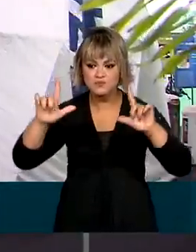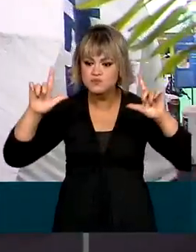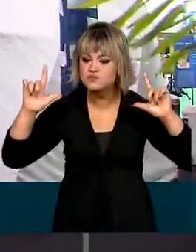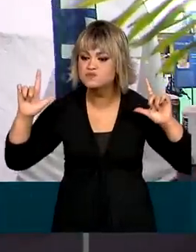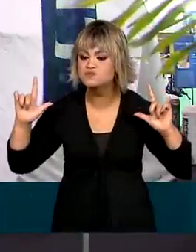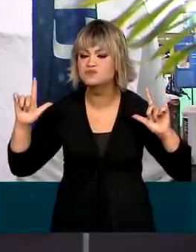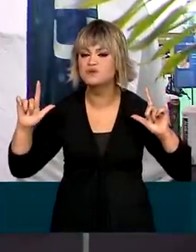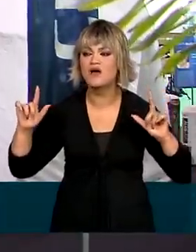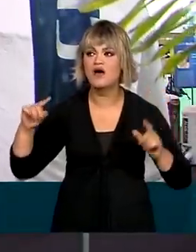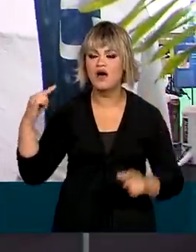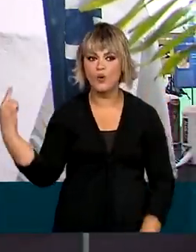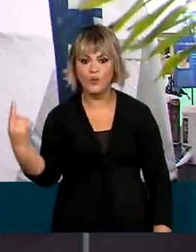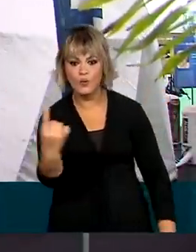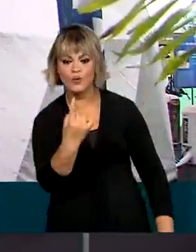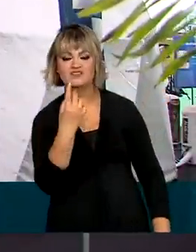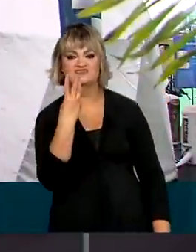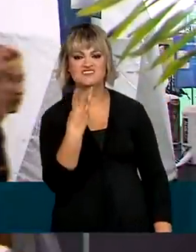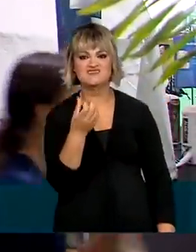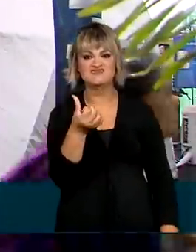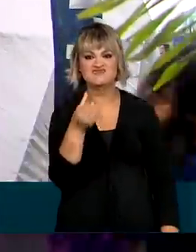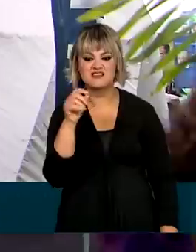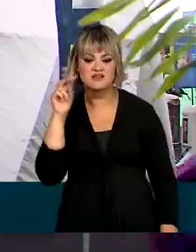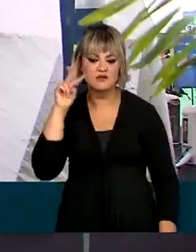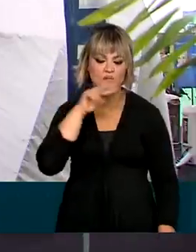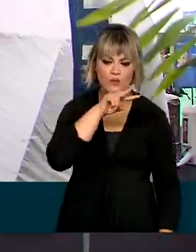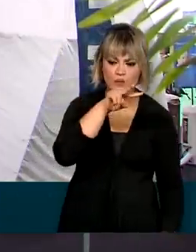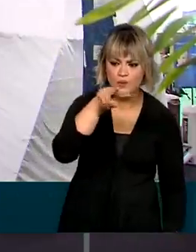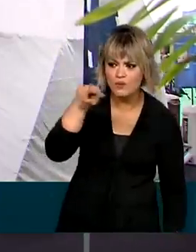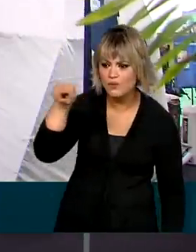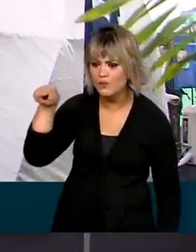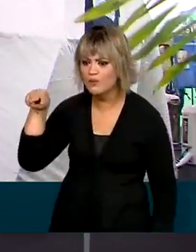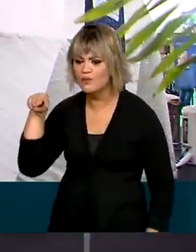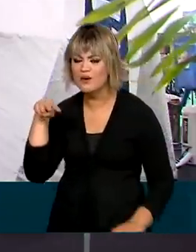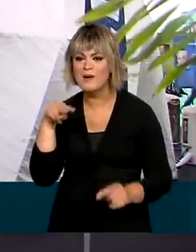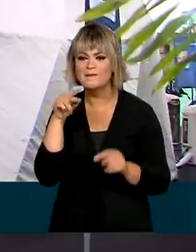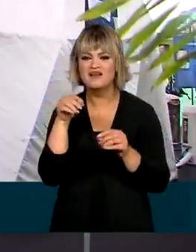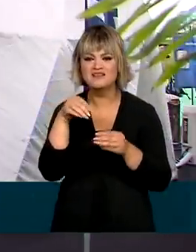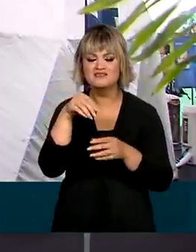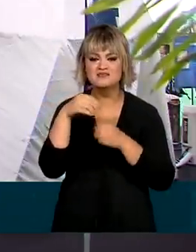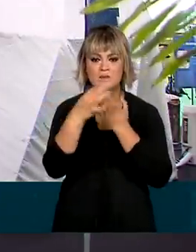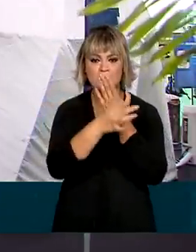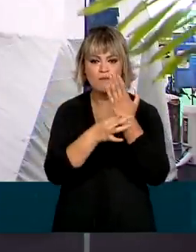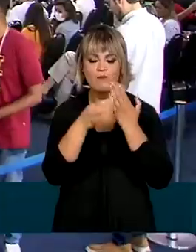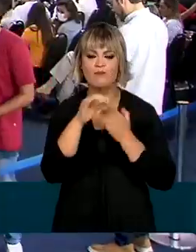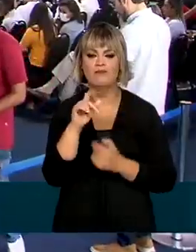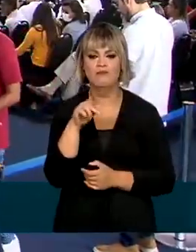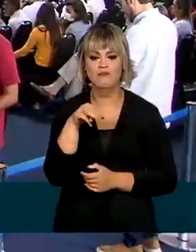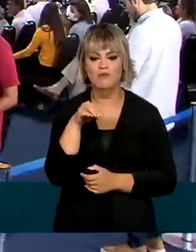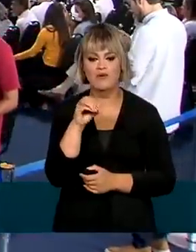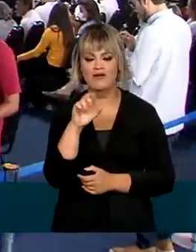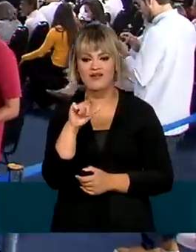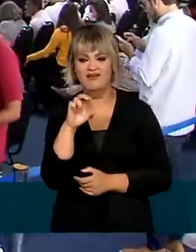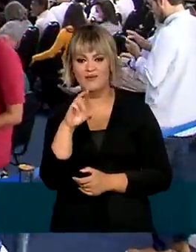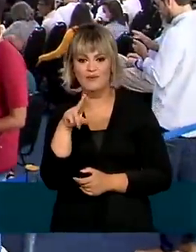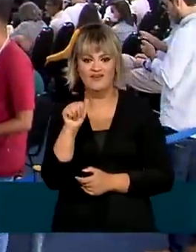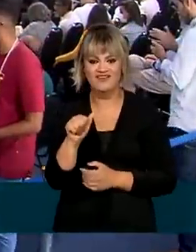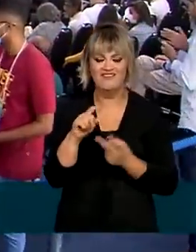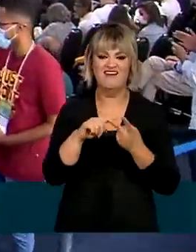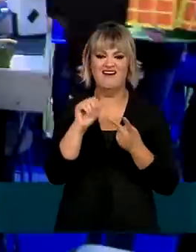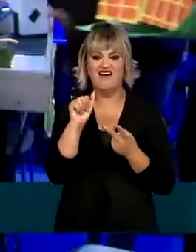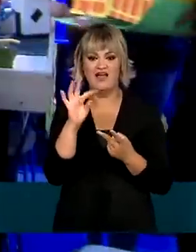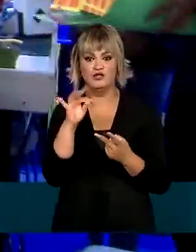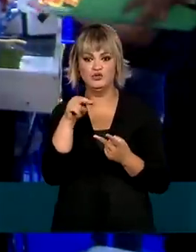360 graus pelo mundo microscópico das moléculas e dos átomos. Também haverá